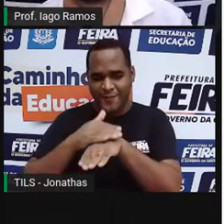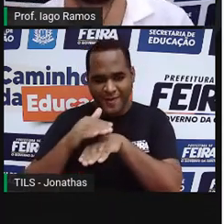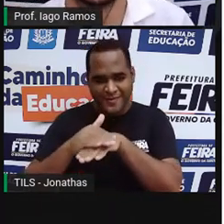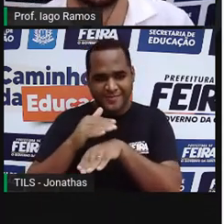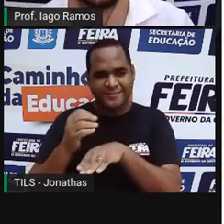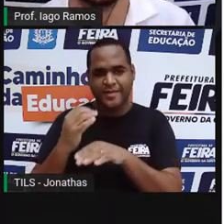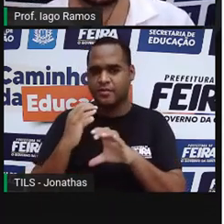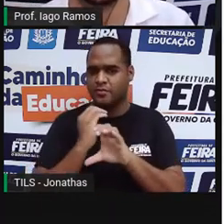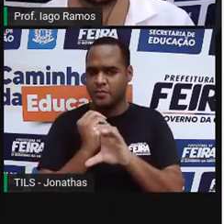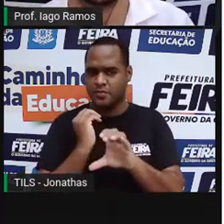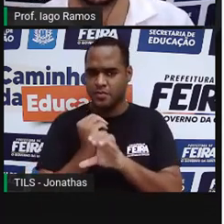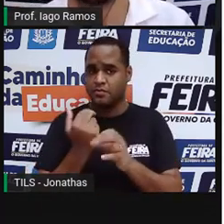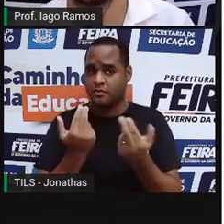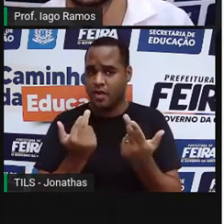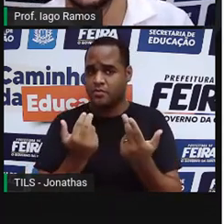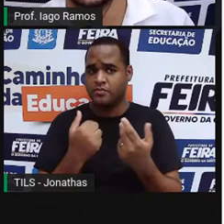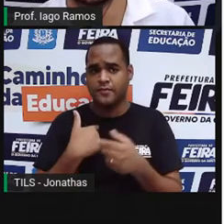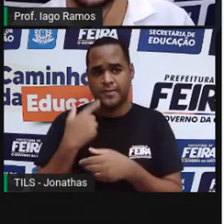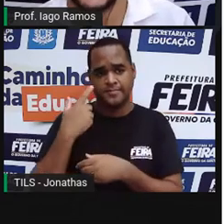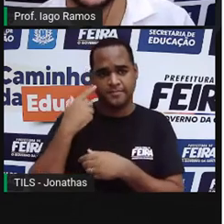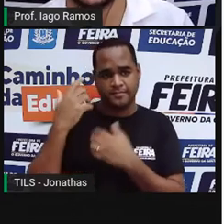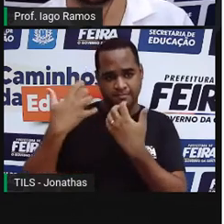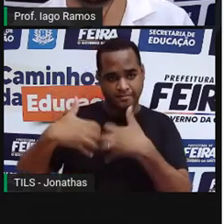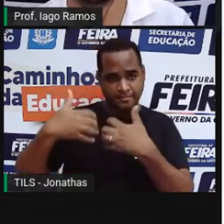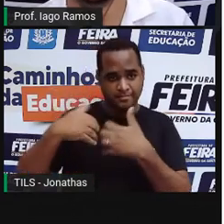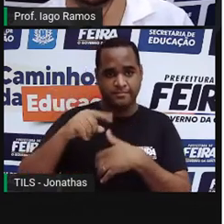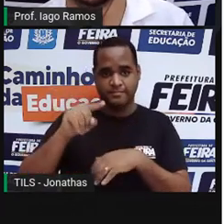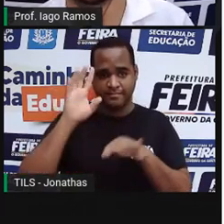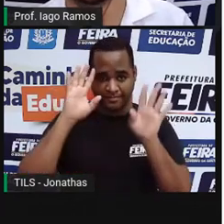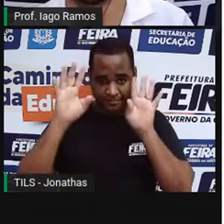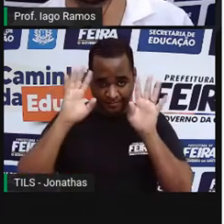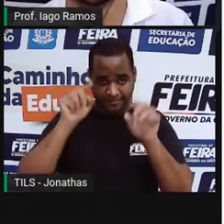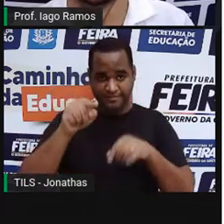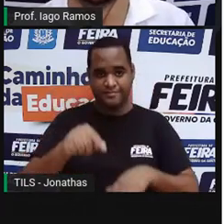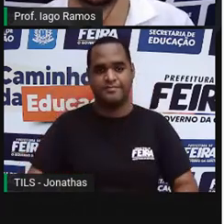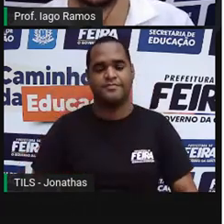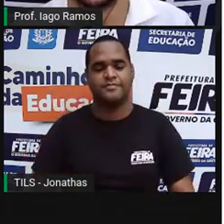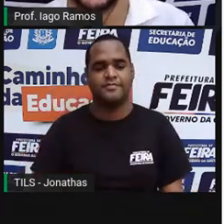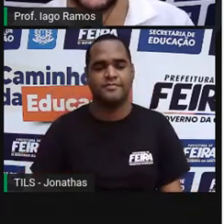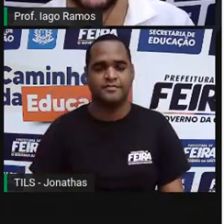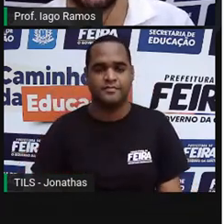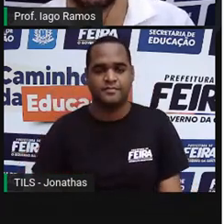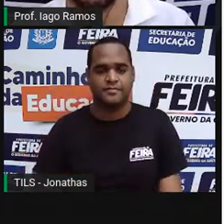comunicam. Tá bom? Então, vai lá. Raciocinando. Raciocinando.